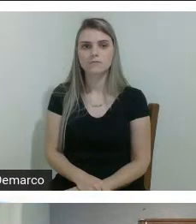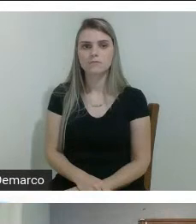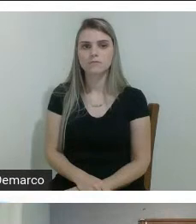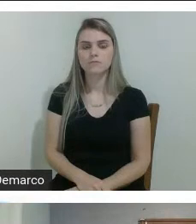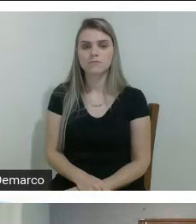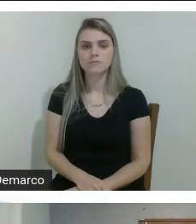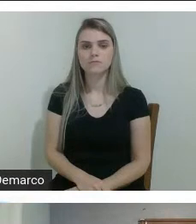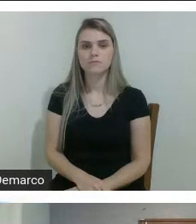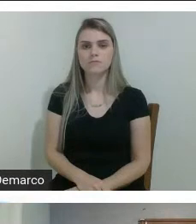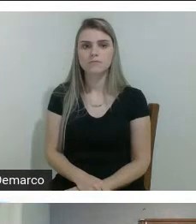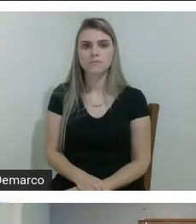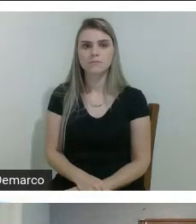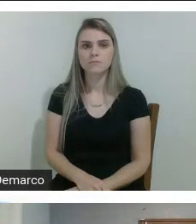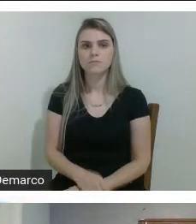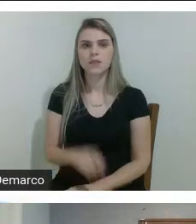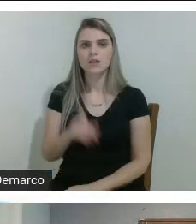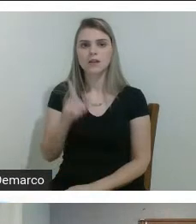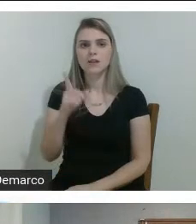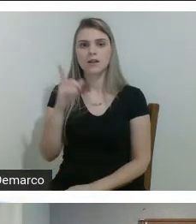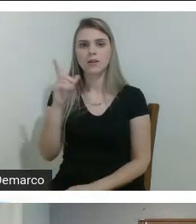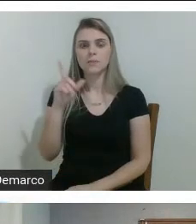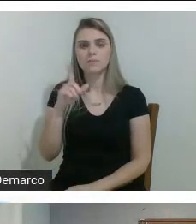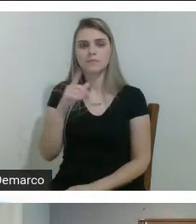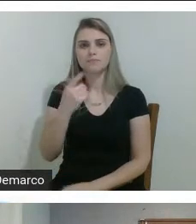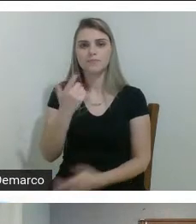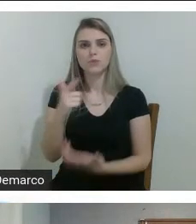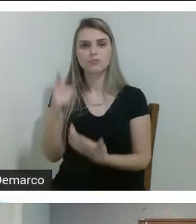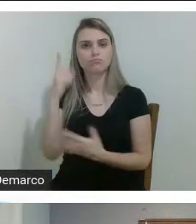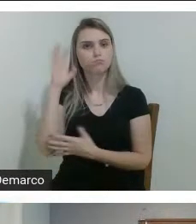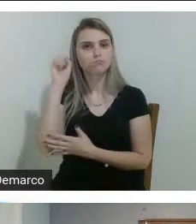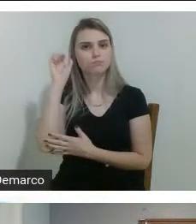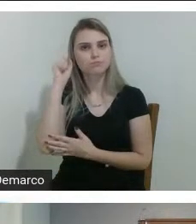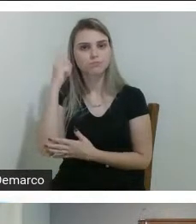Está mutado, Lígia. Lígia.